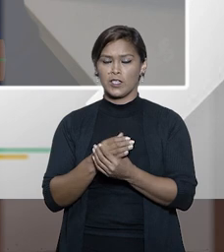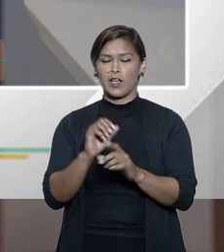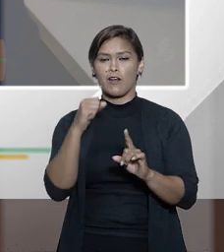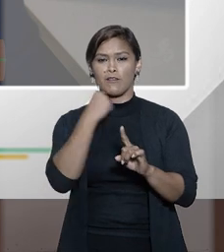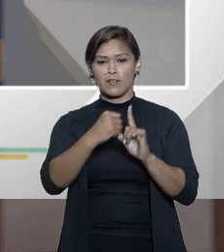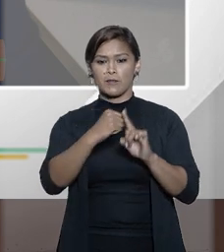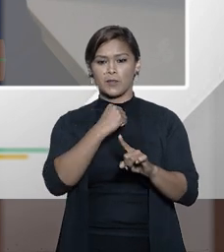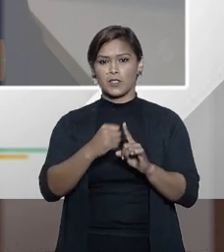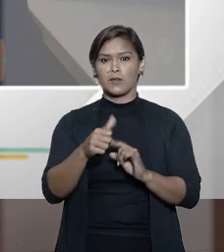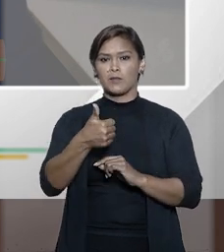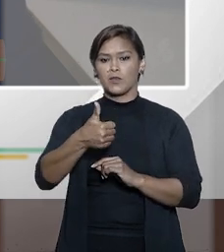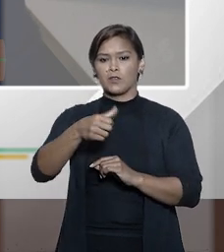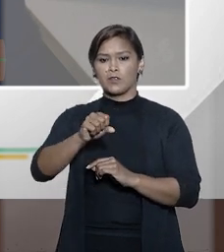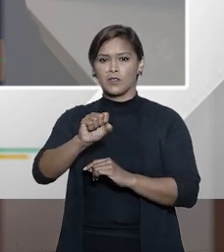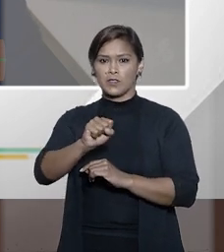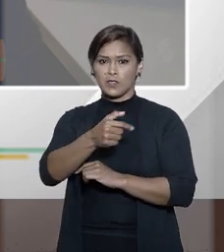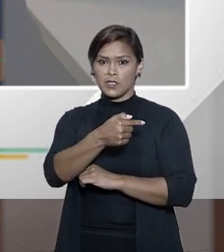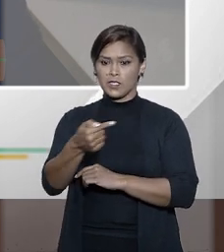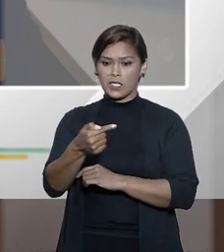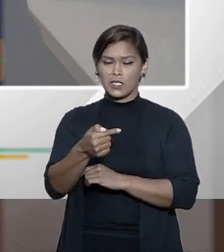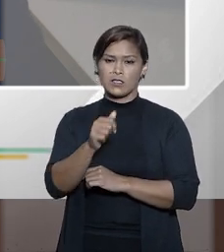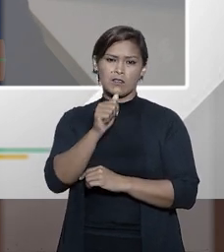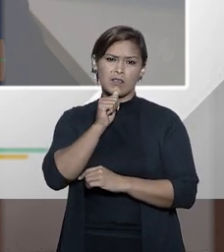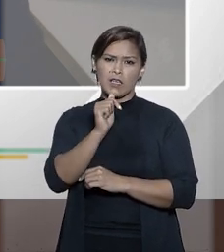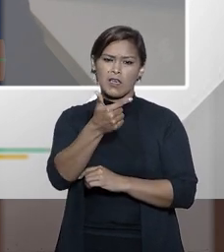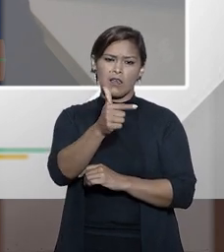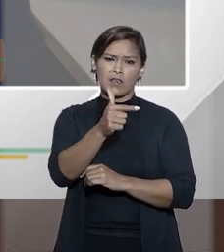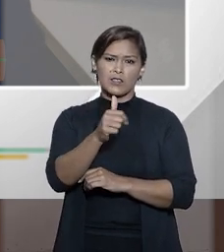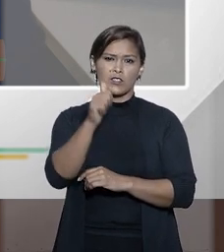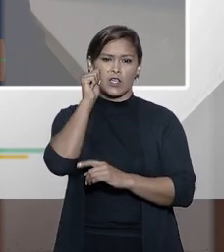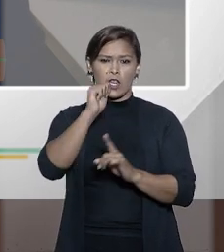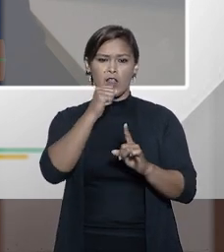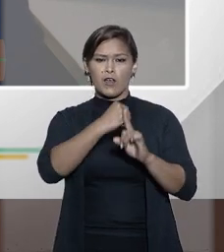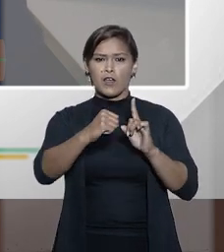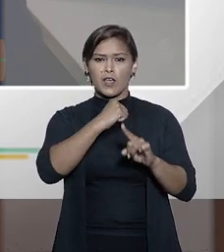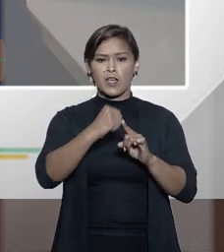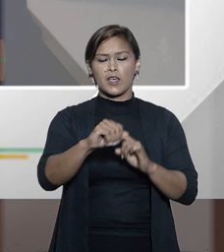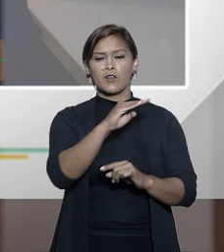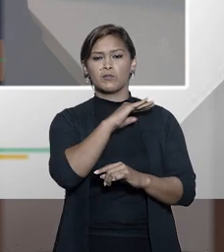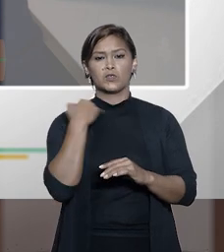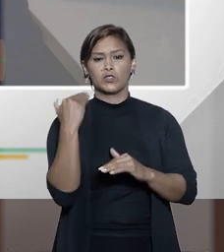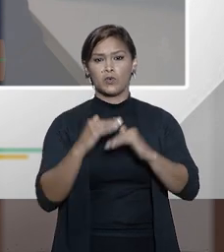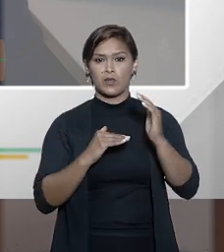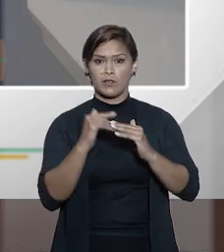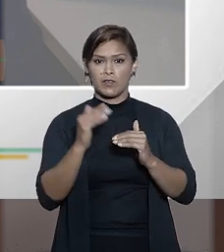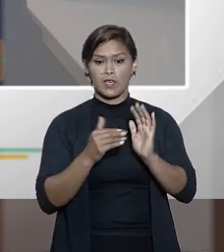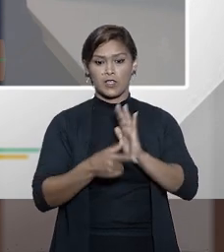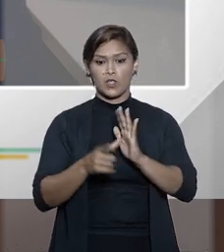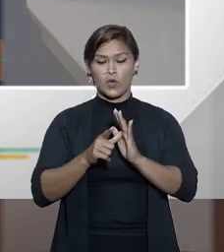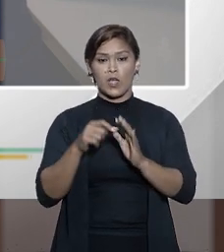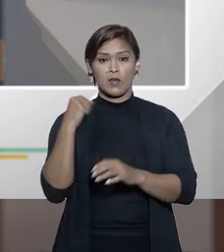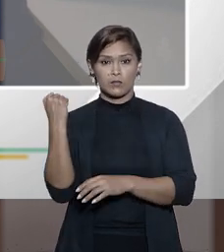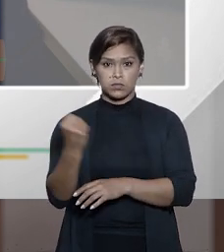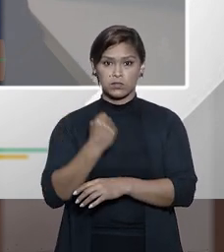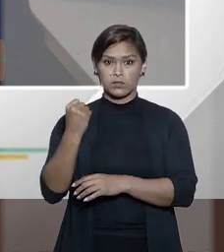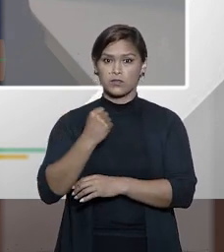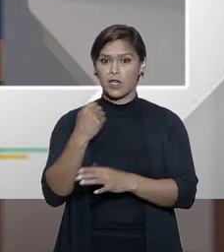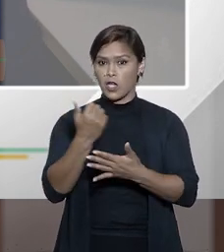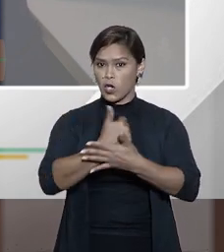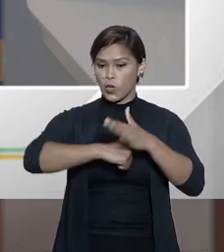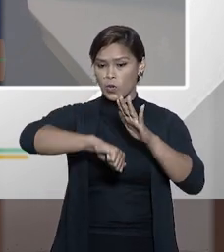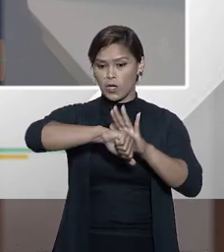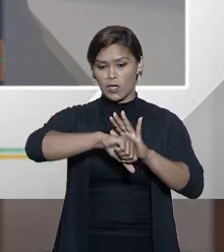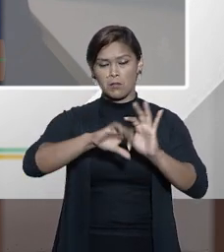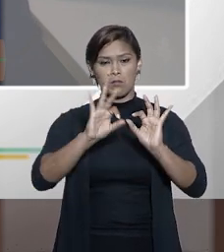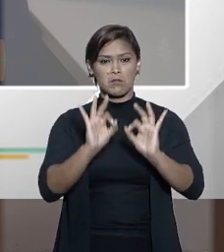feminicídio acontecido em 1987 ainda não existia nem a figura feminicídio era um homicídio qualificado caso gravíssimo e